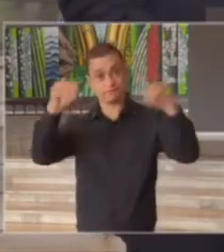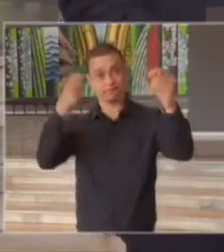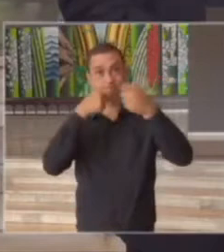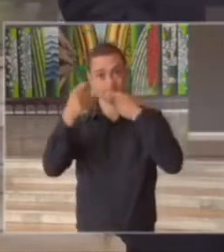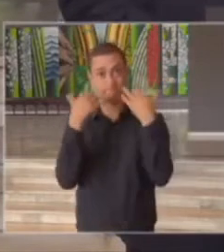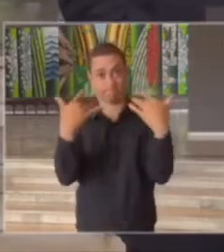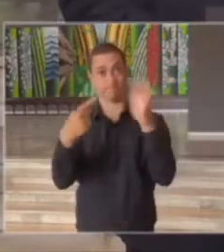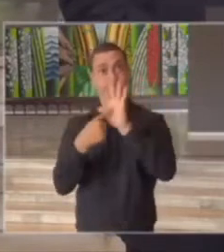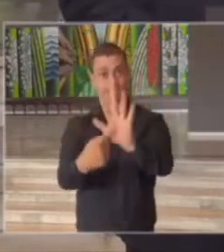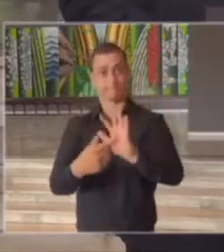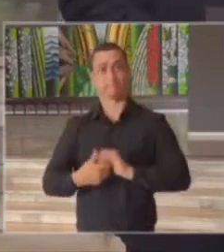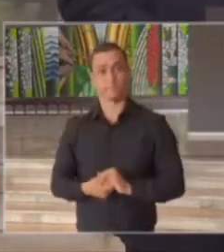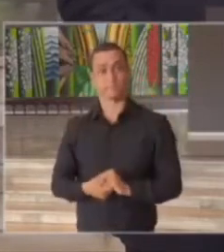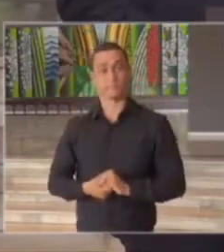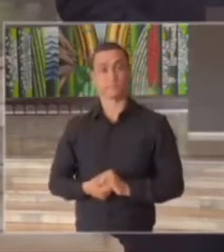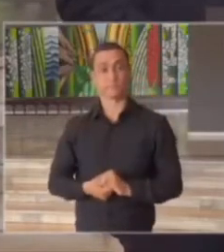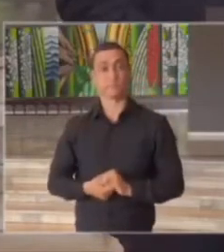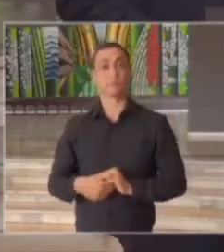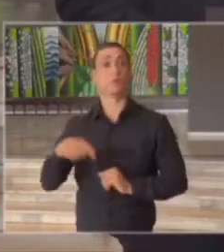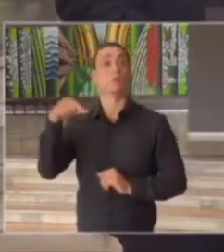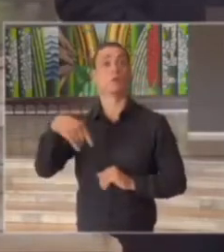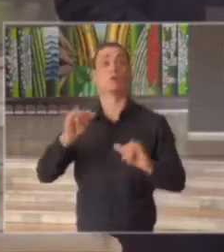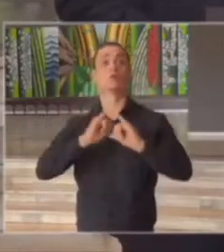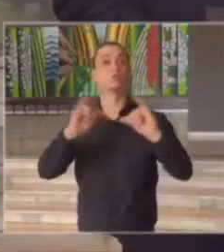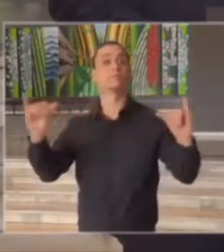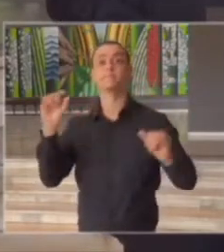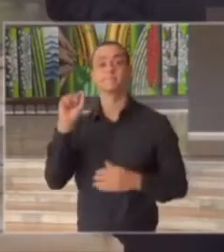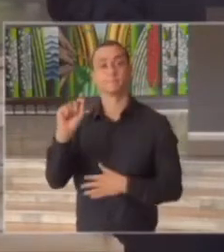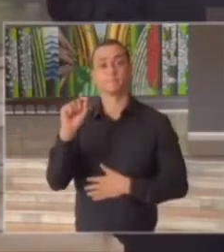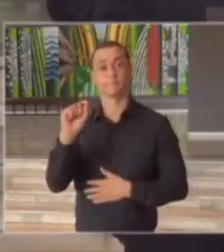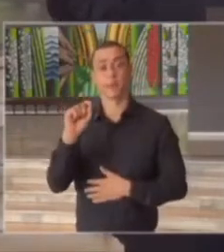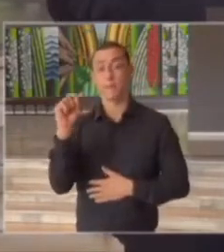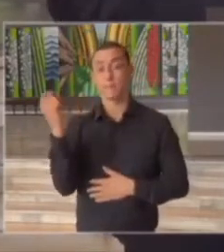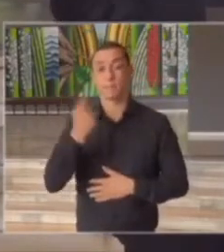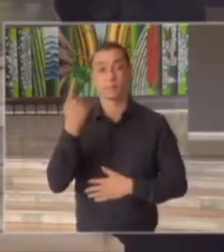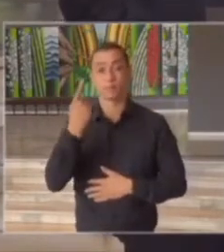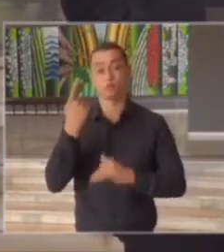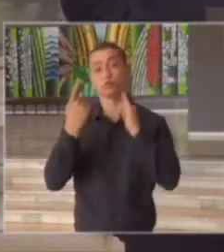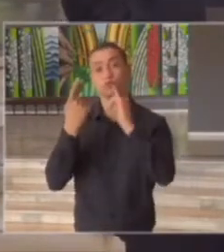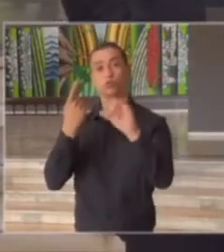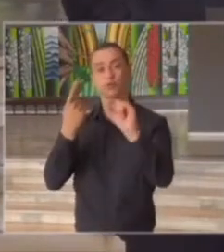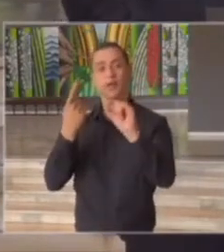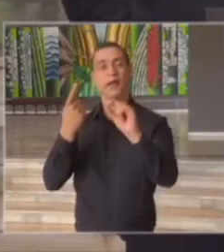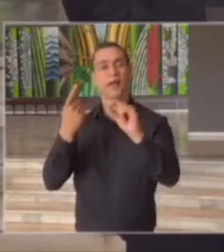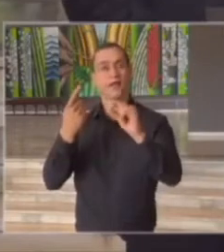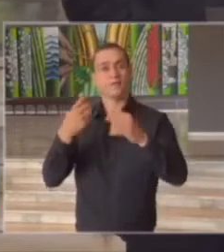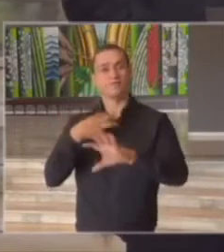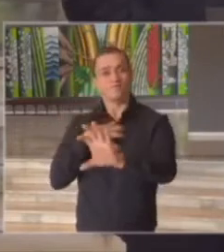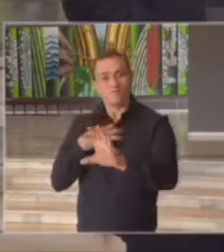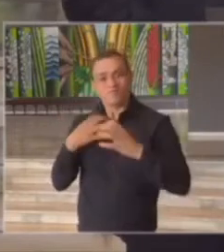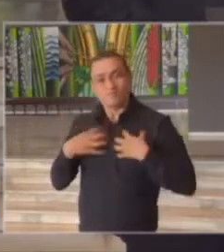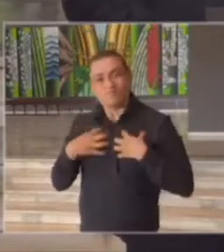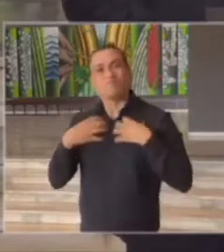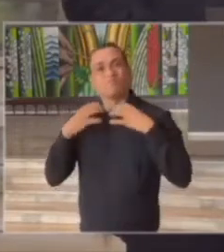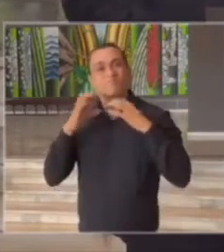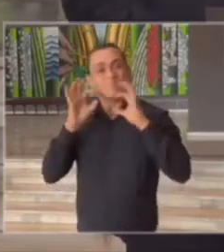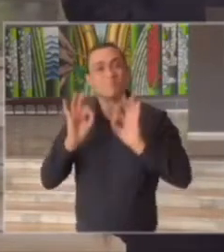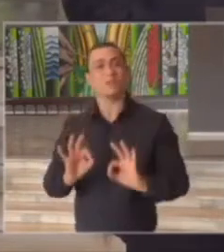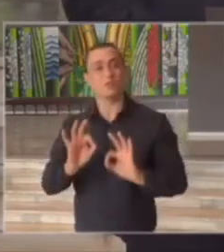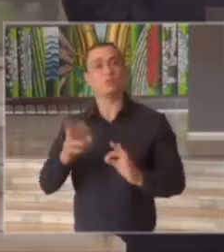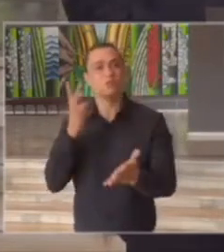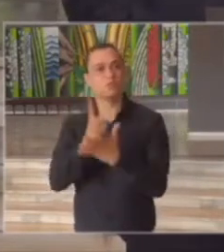solidariedade continuar fazendo o apelo à população do Estado de São Paulo para que fique em casa